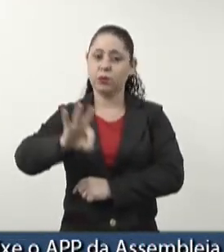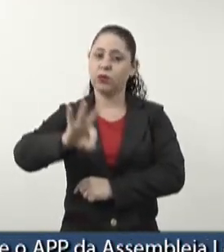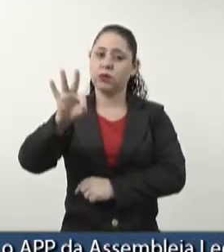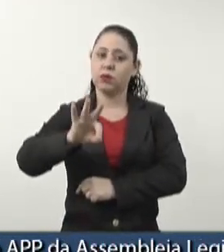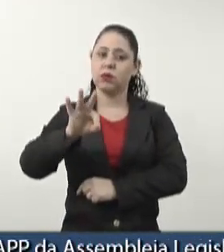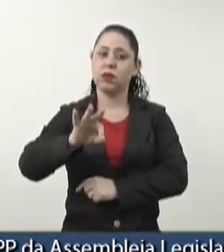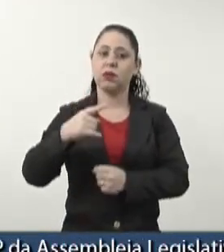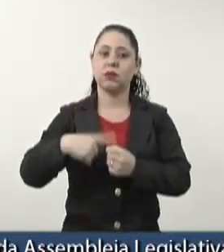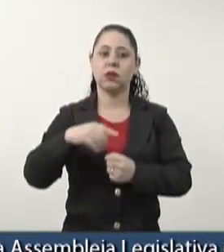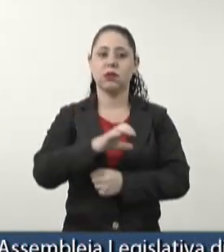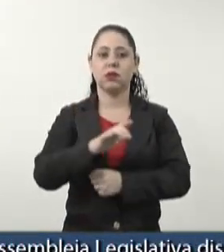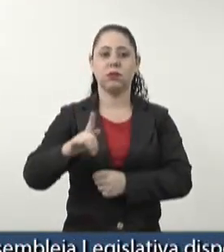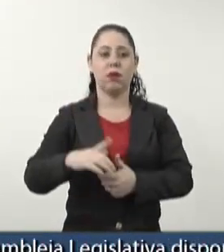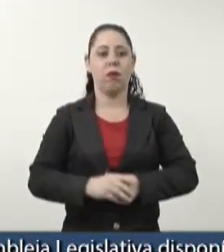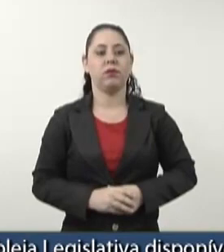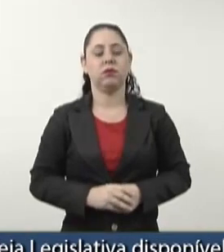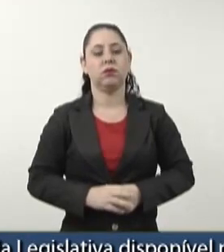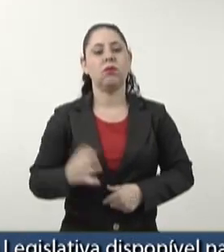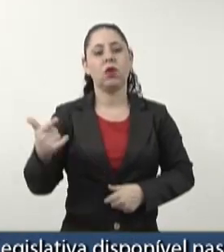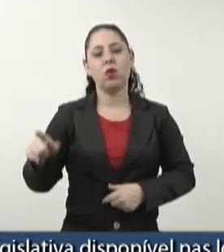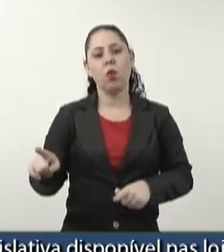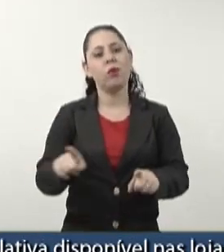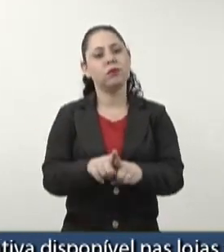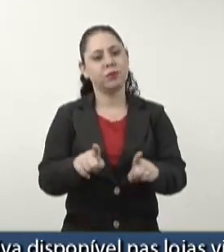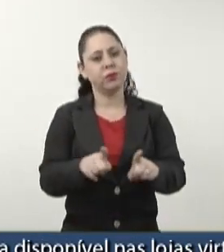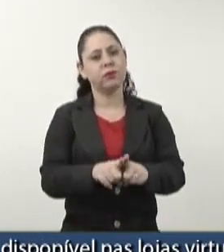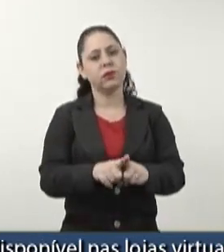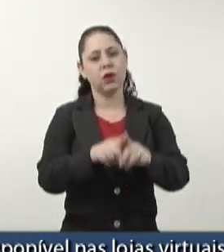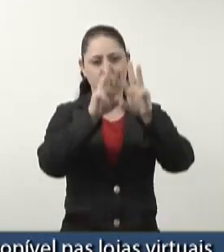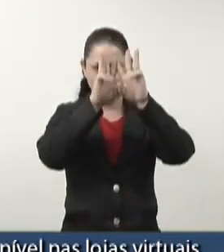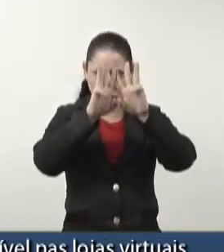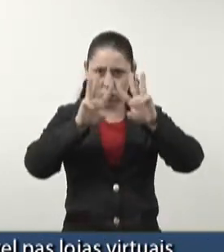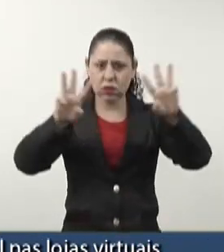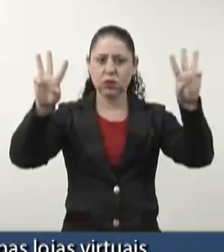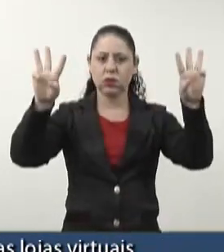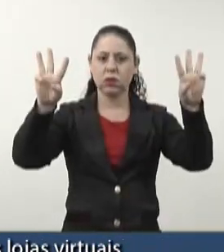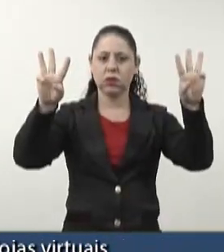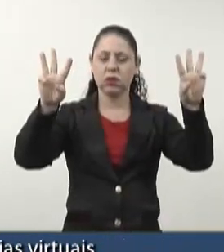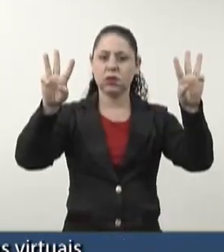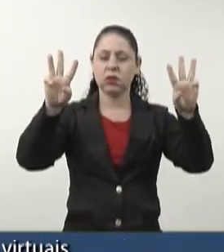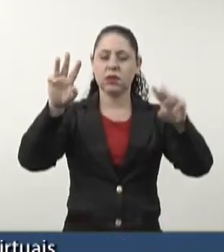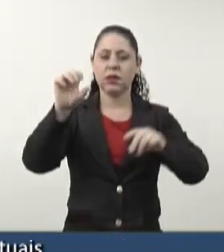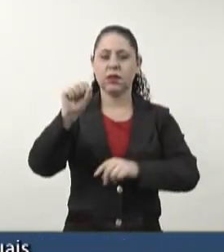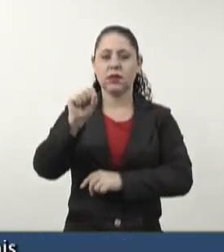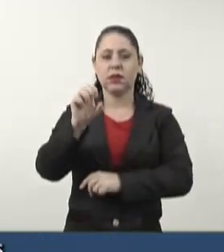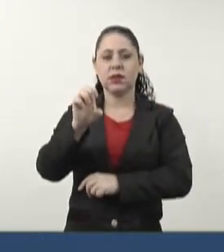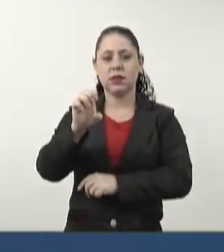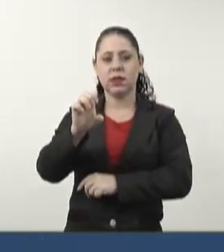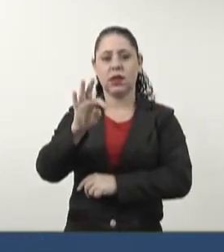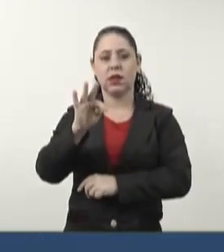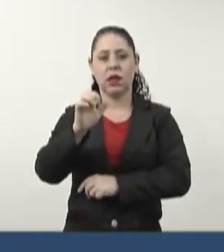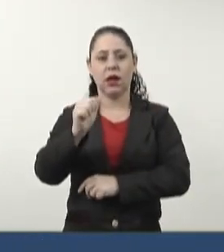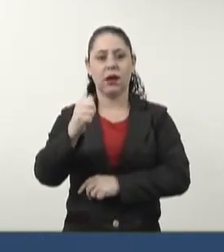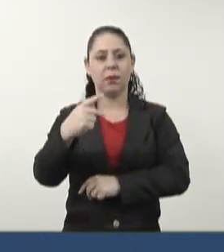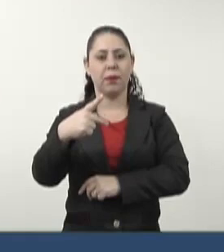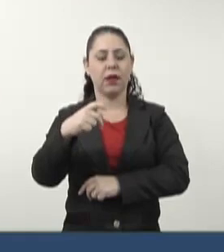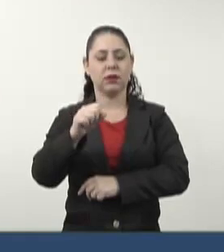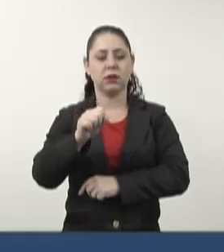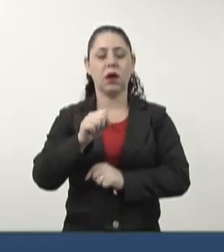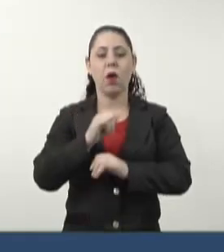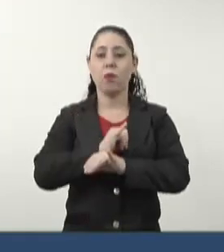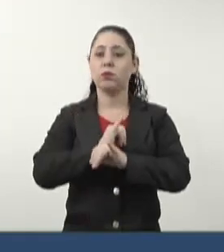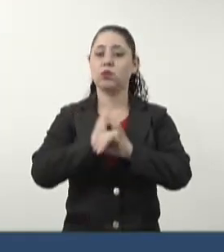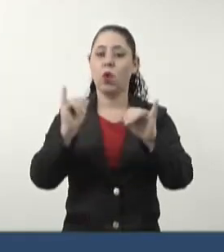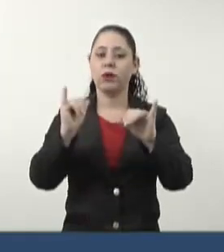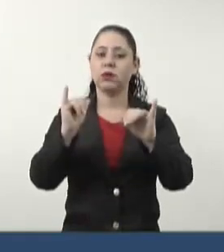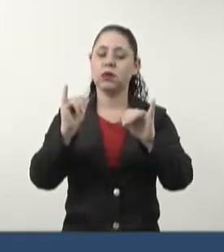E outro site aqui, do Cepers, de Eze aponta queda